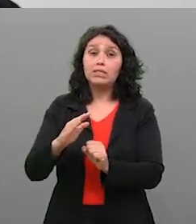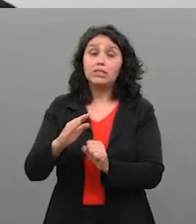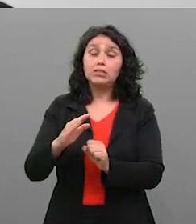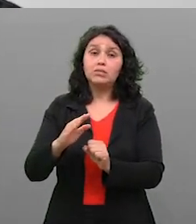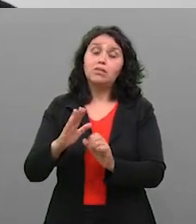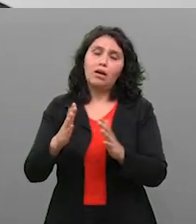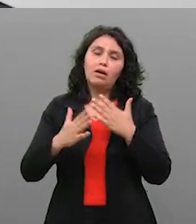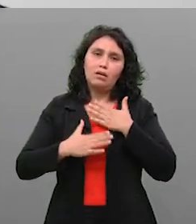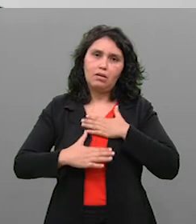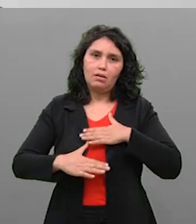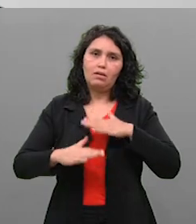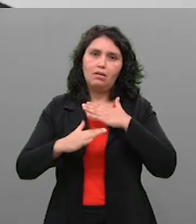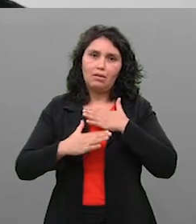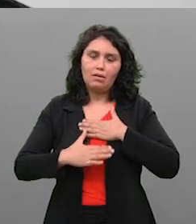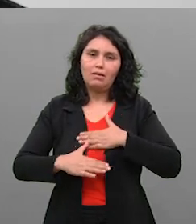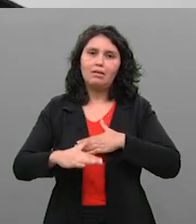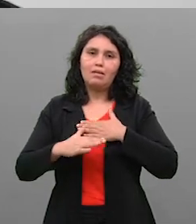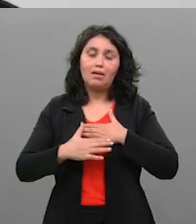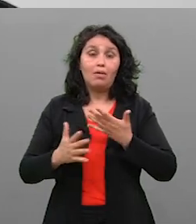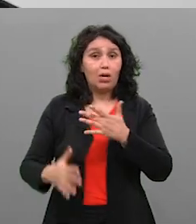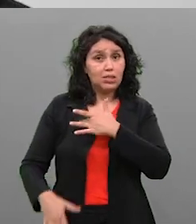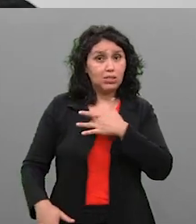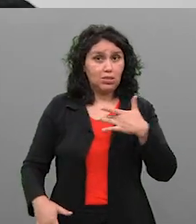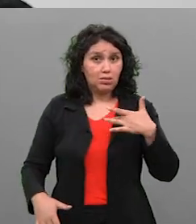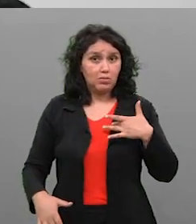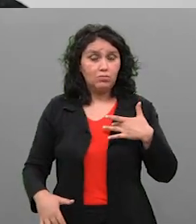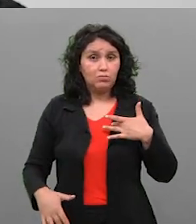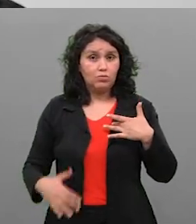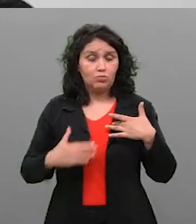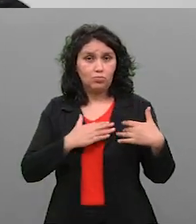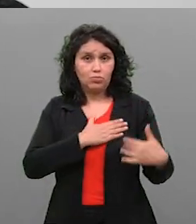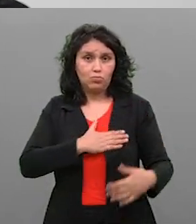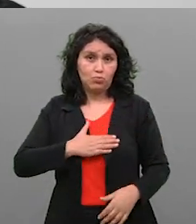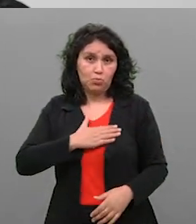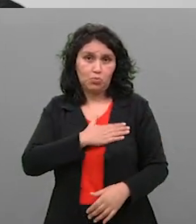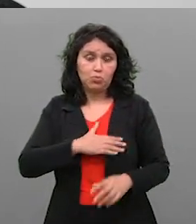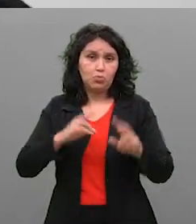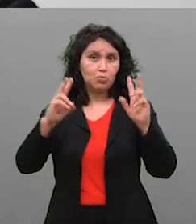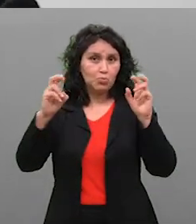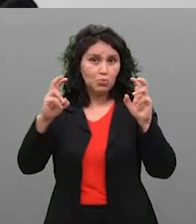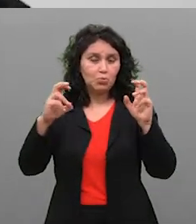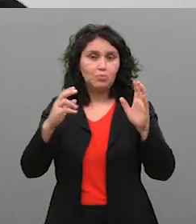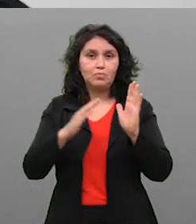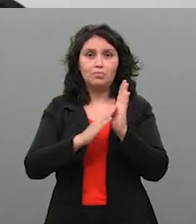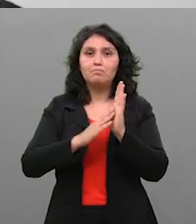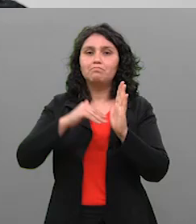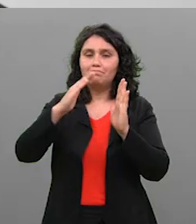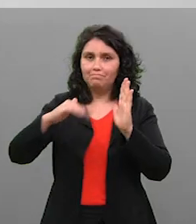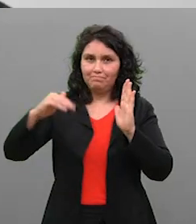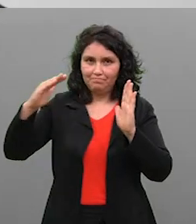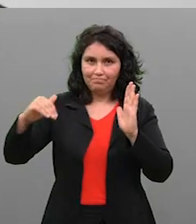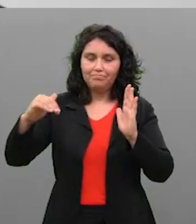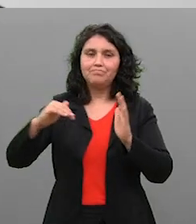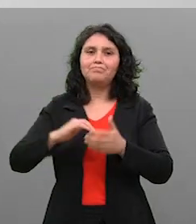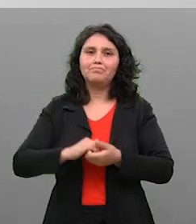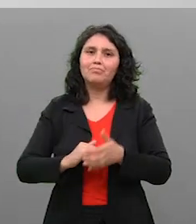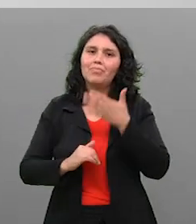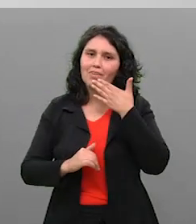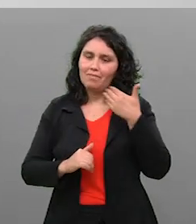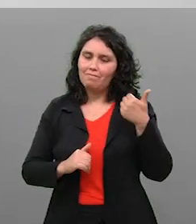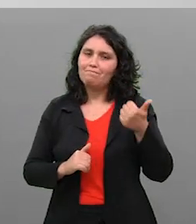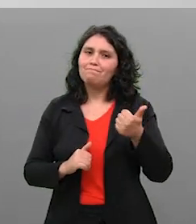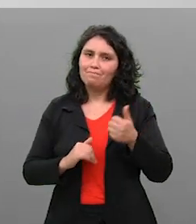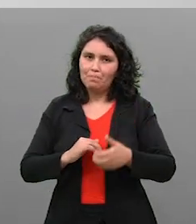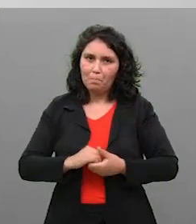estrutura e não é compatível com a idade, a gente trata, mas a principal coisa é não ser rígida demais com a nossa saúde e bem